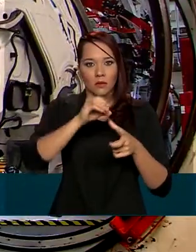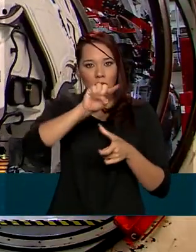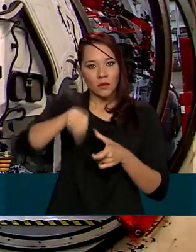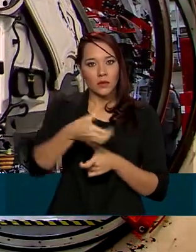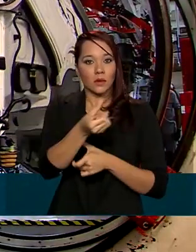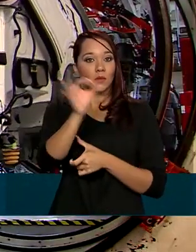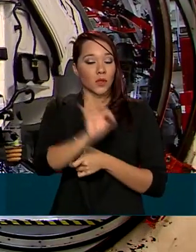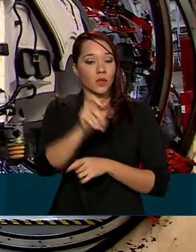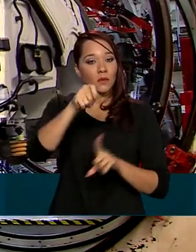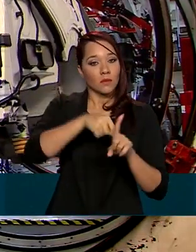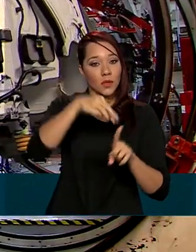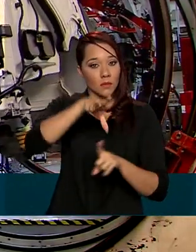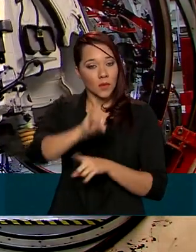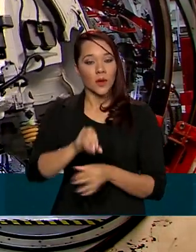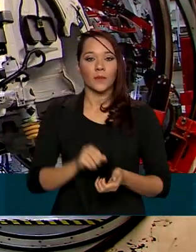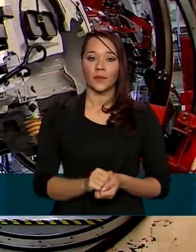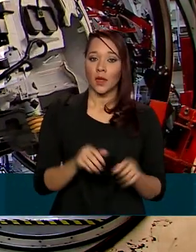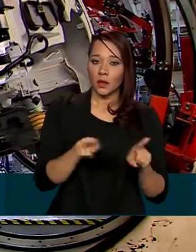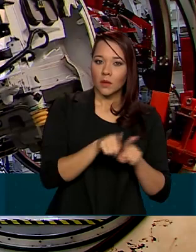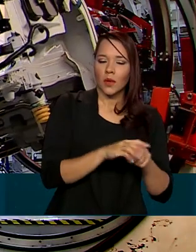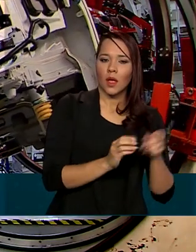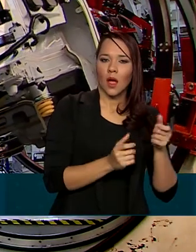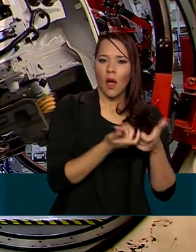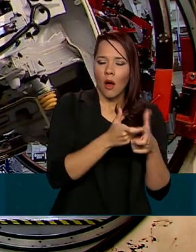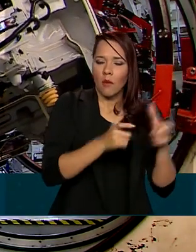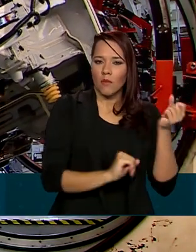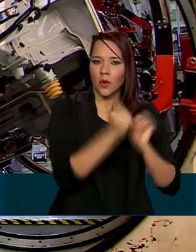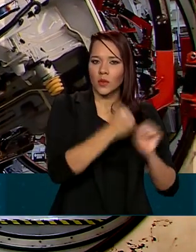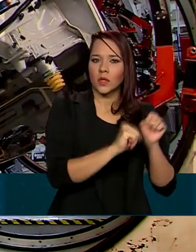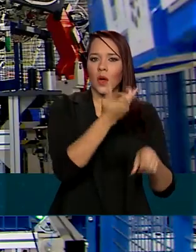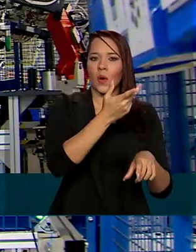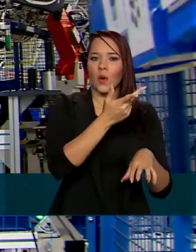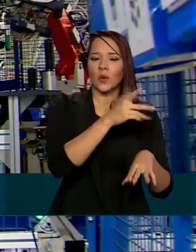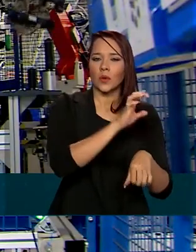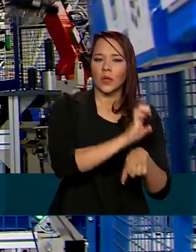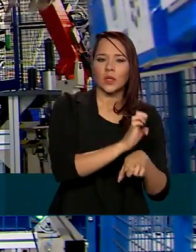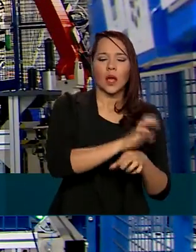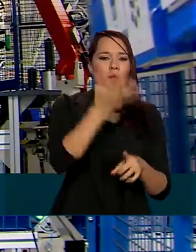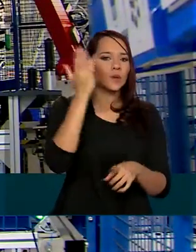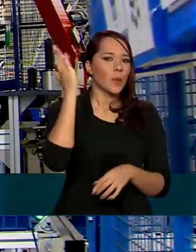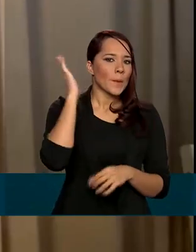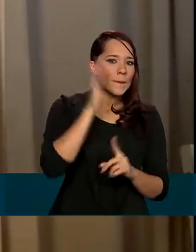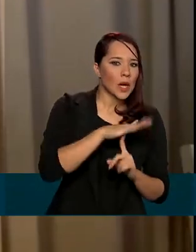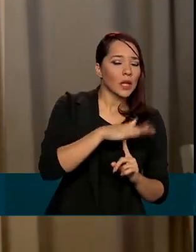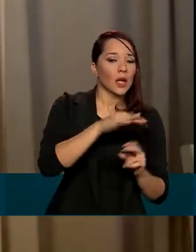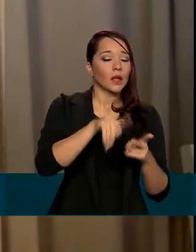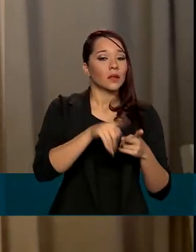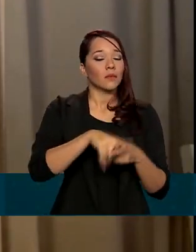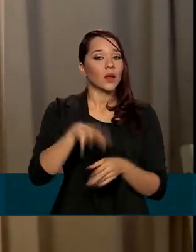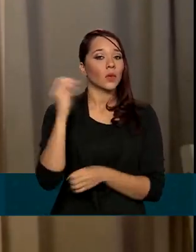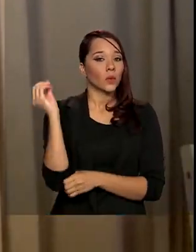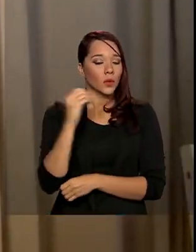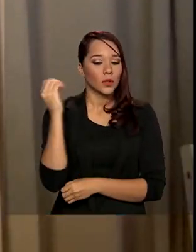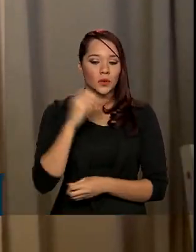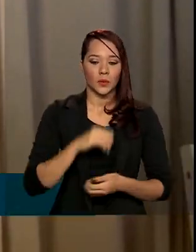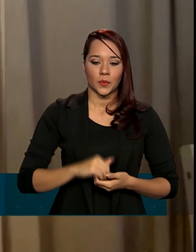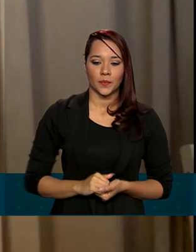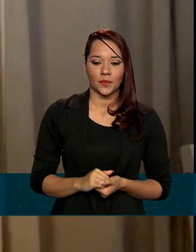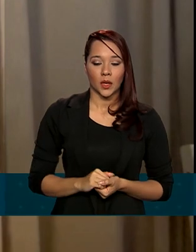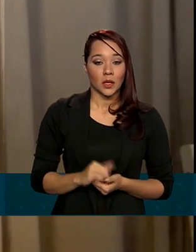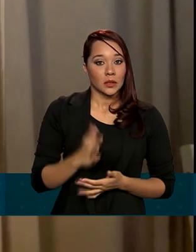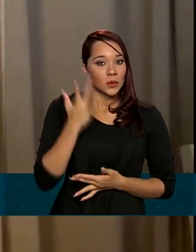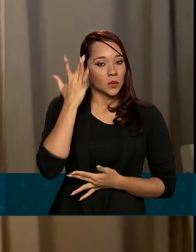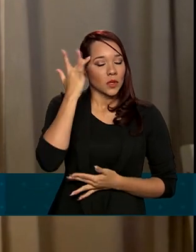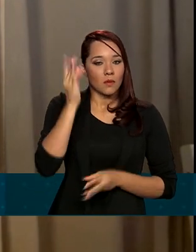maio. Também foi registrado aumento na produção nos estados do Paraná e Rio Grande do Sul. Não se sabe como pode ser nos